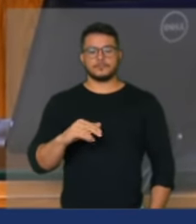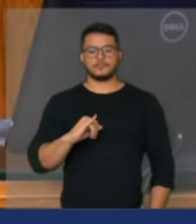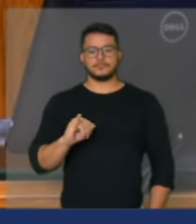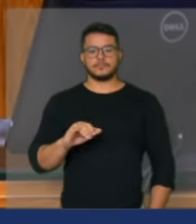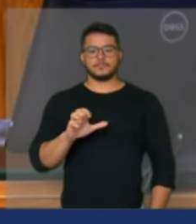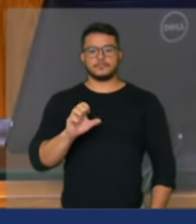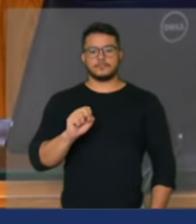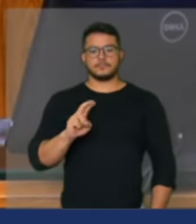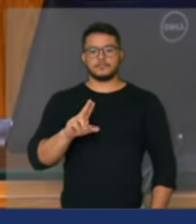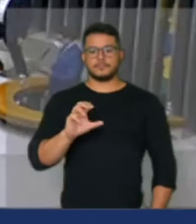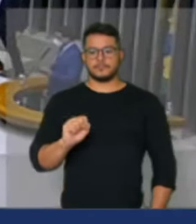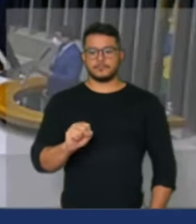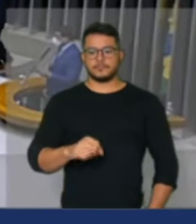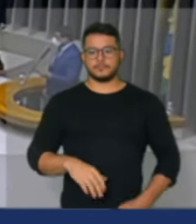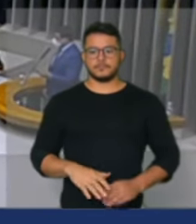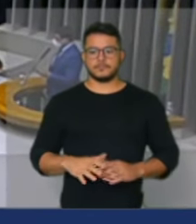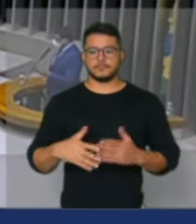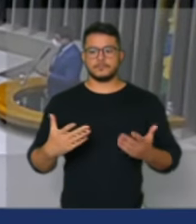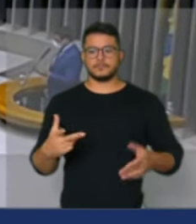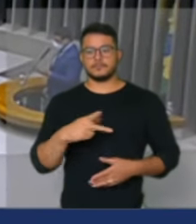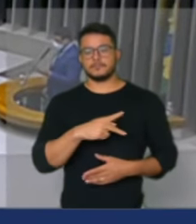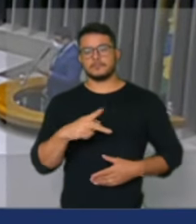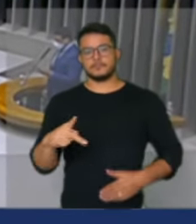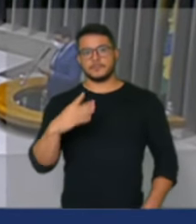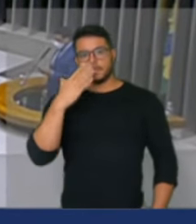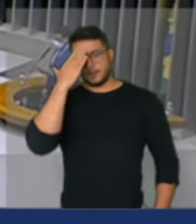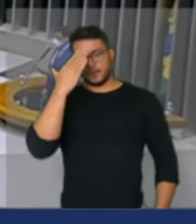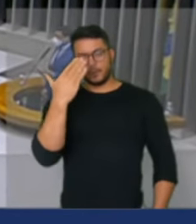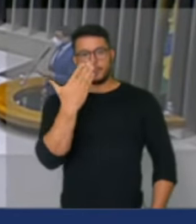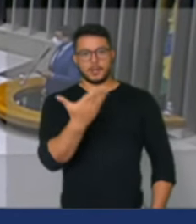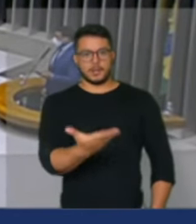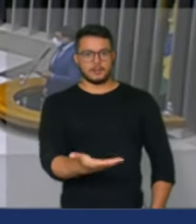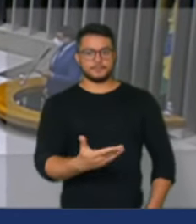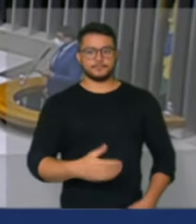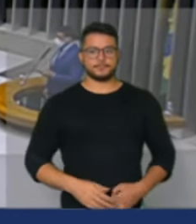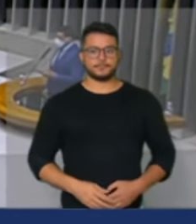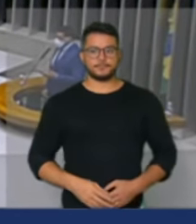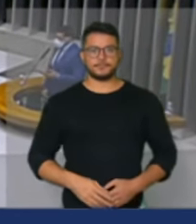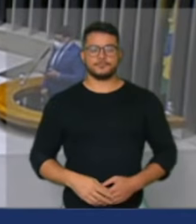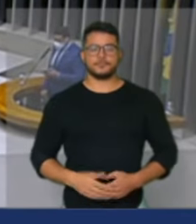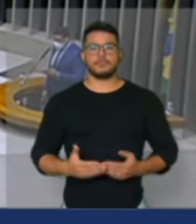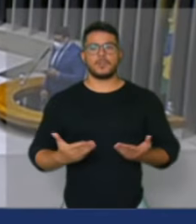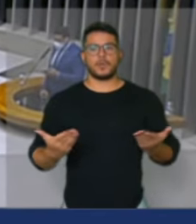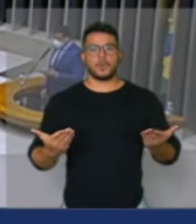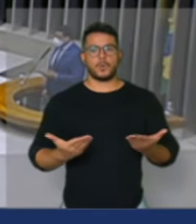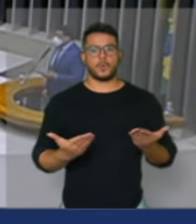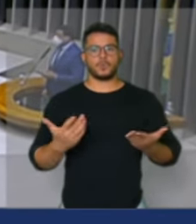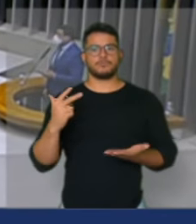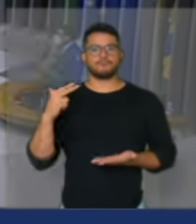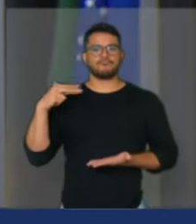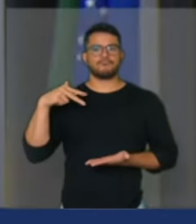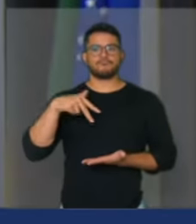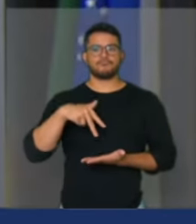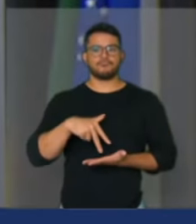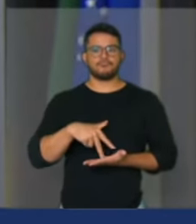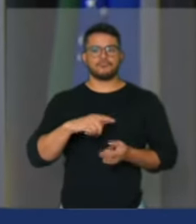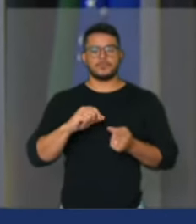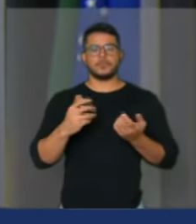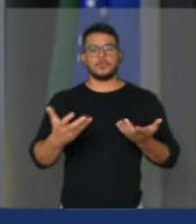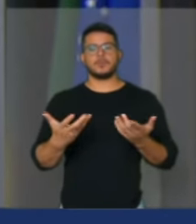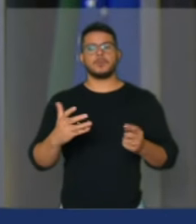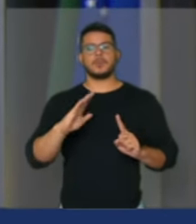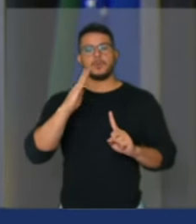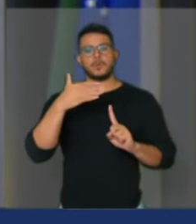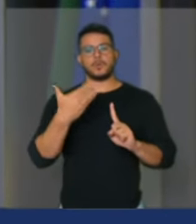eu quero aqui agradecer vossa excelência mas eu ocupo esse espaço aqui para fazer uma homenagem ao meu